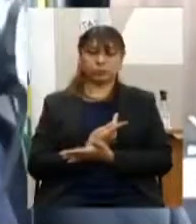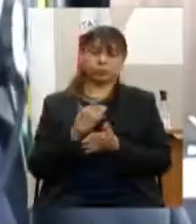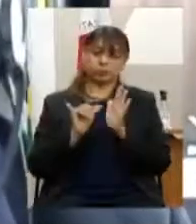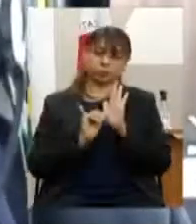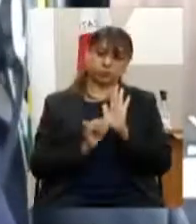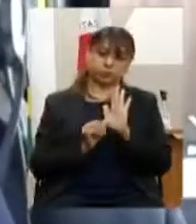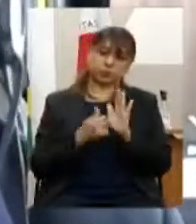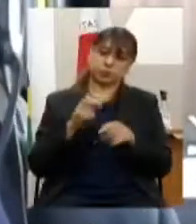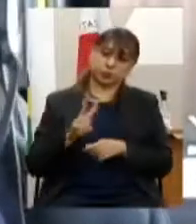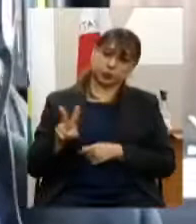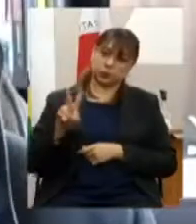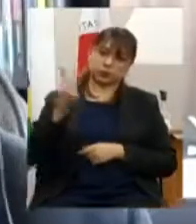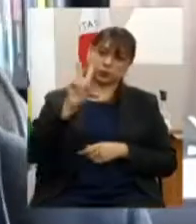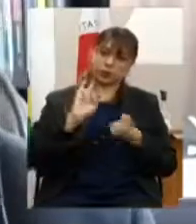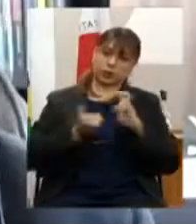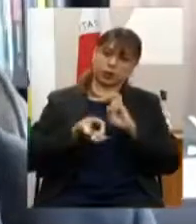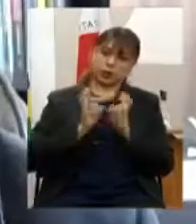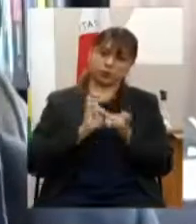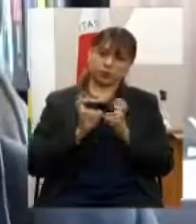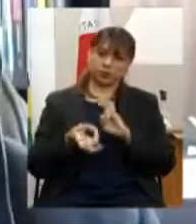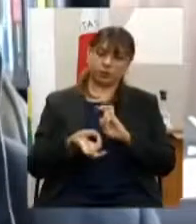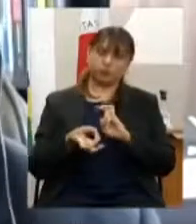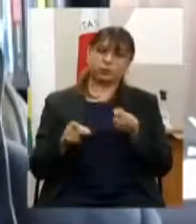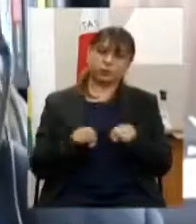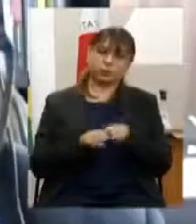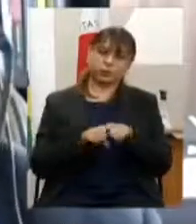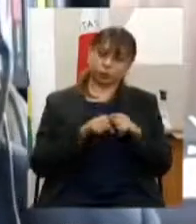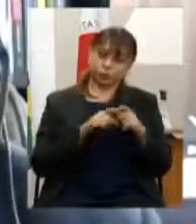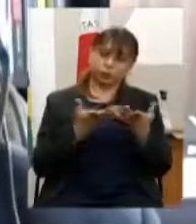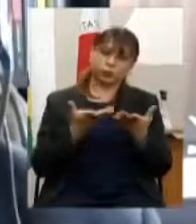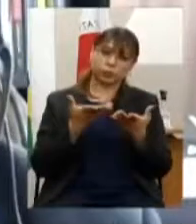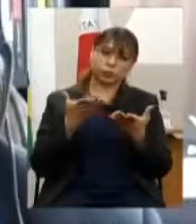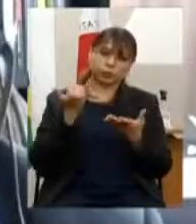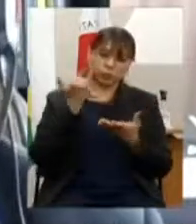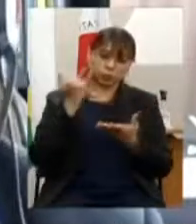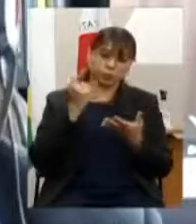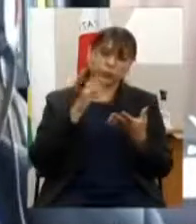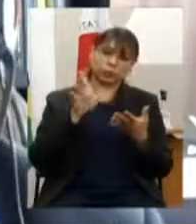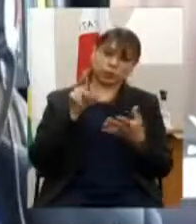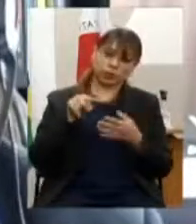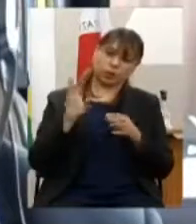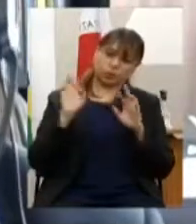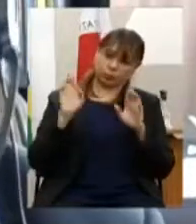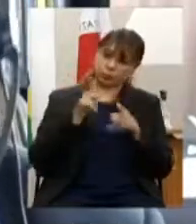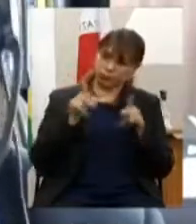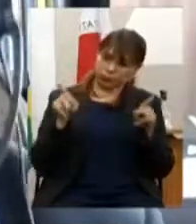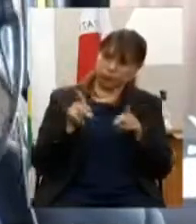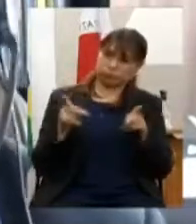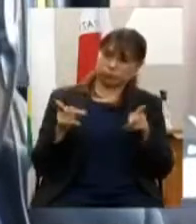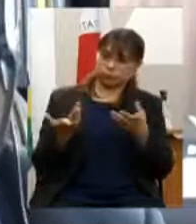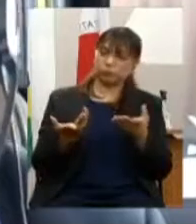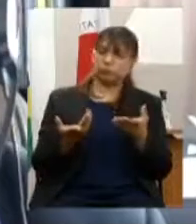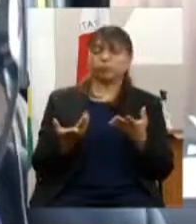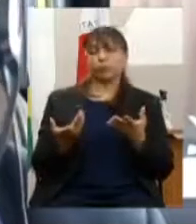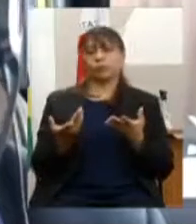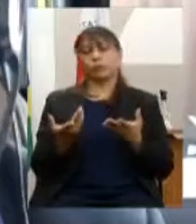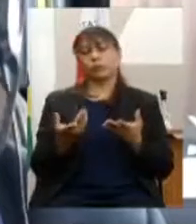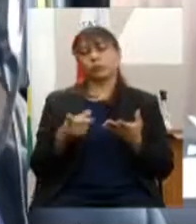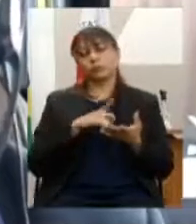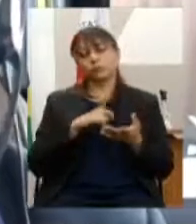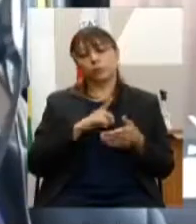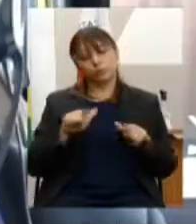valorização da capoeira e visibilidade para os mestres e mestras e grupos de capoeira contemplando ações para o